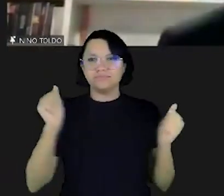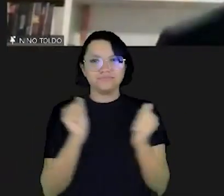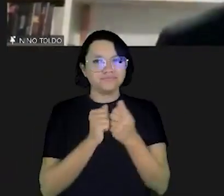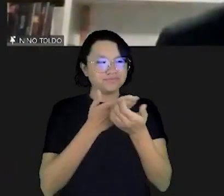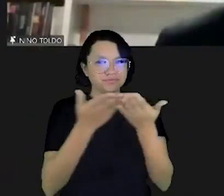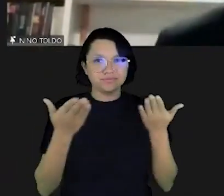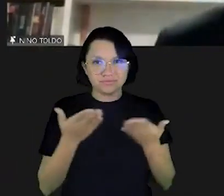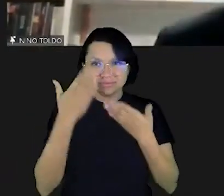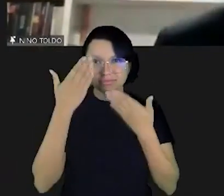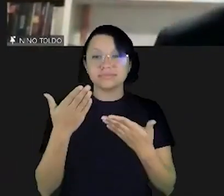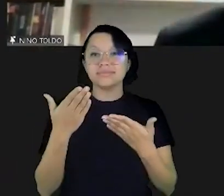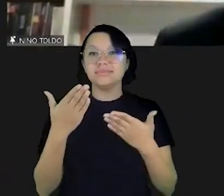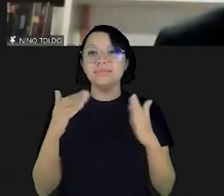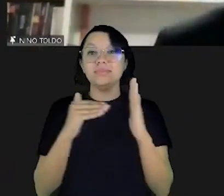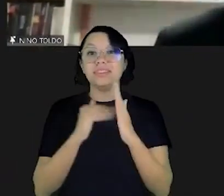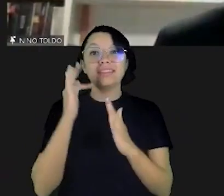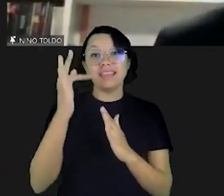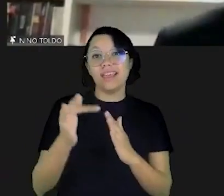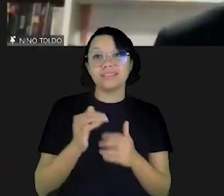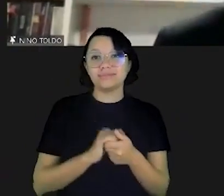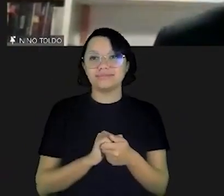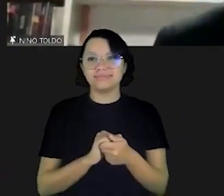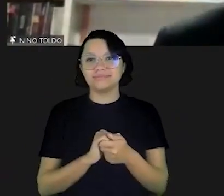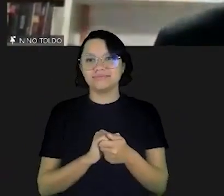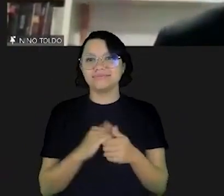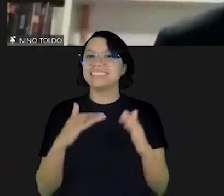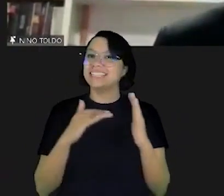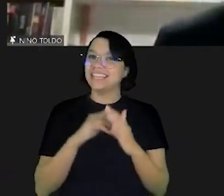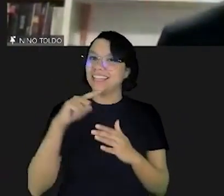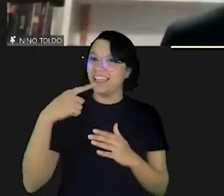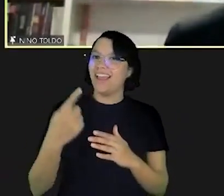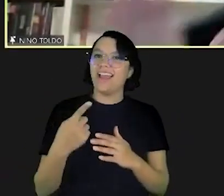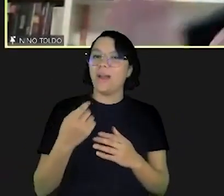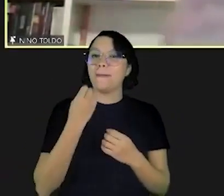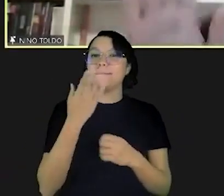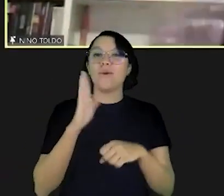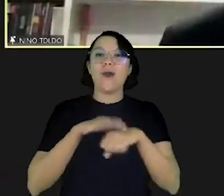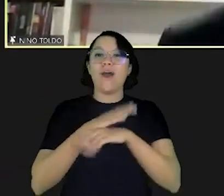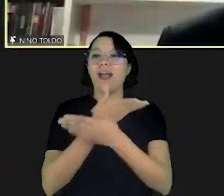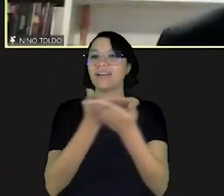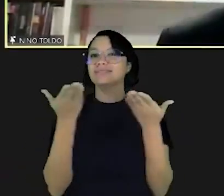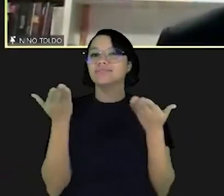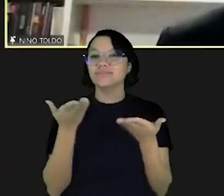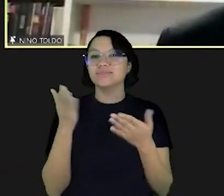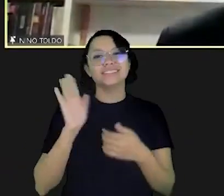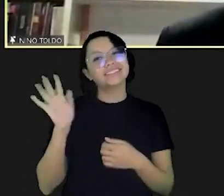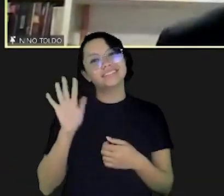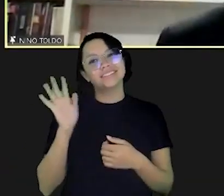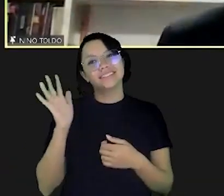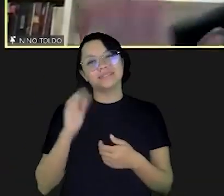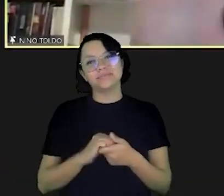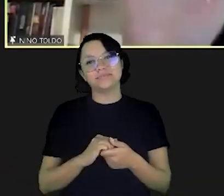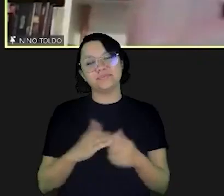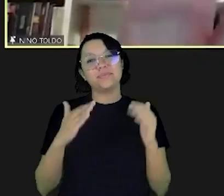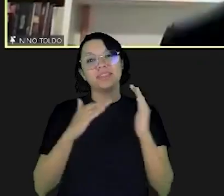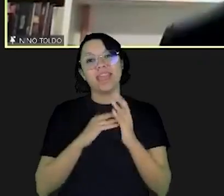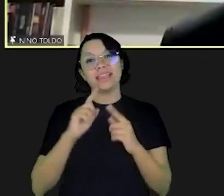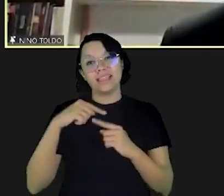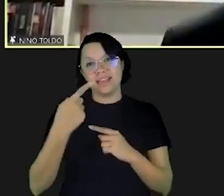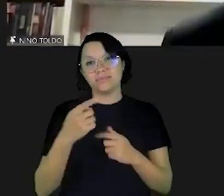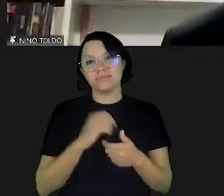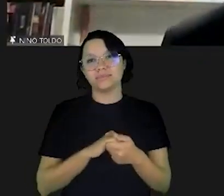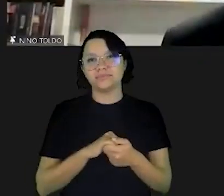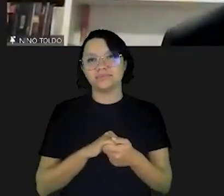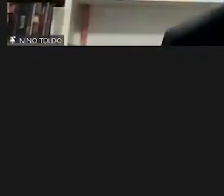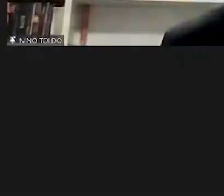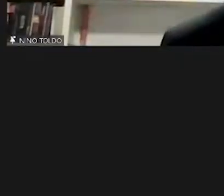agradeço é prazer enorme estar com vocês muito obrigado e até a próxima até a próxima então gente uma boa noite a todos tchau até